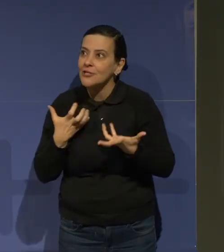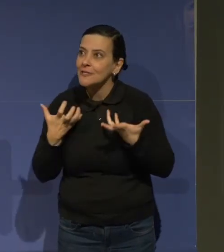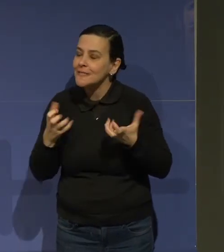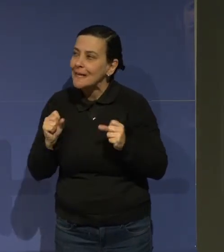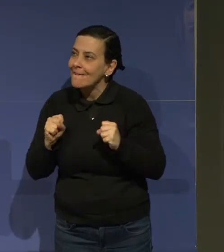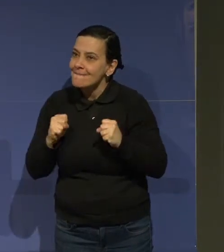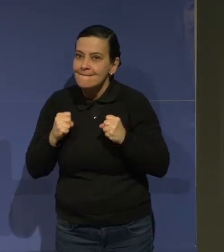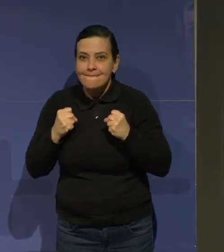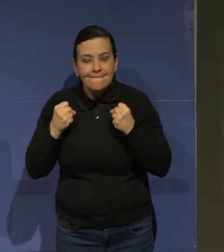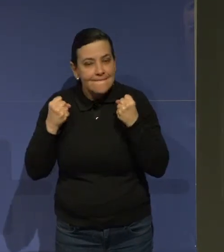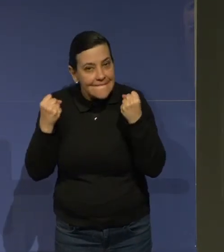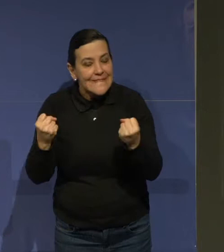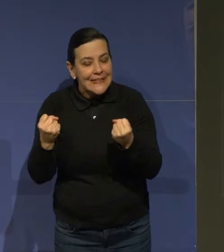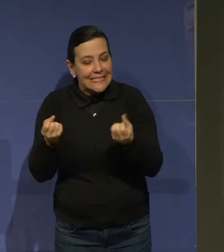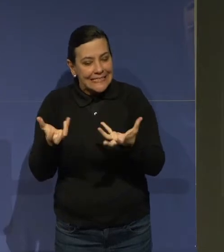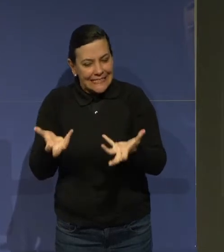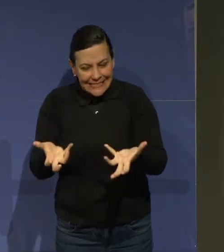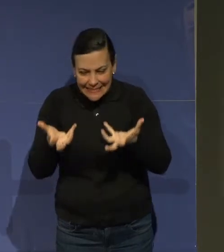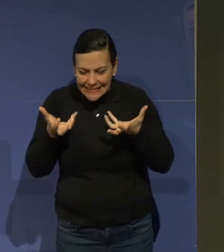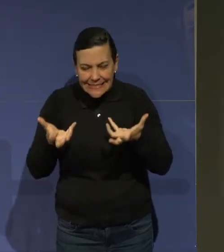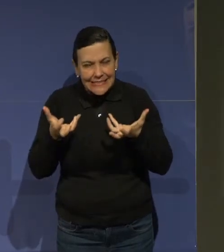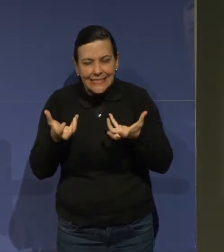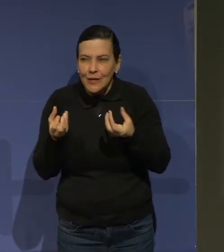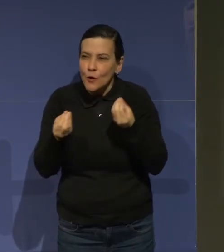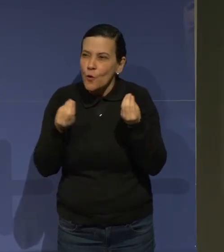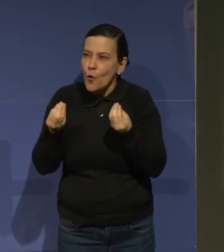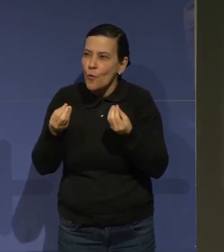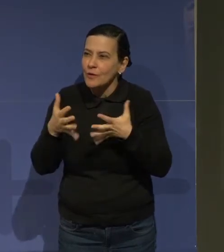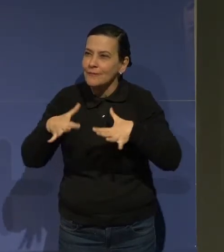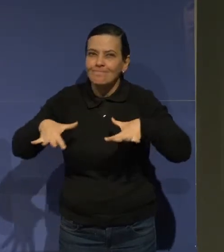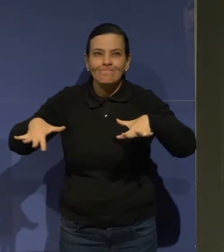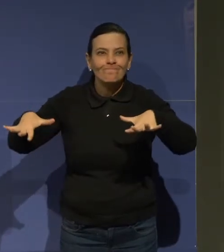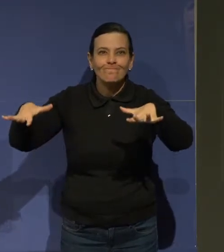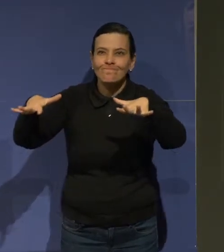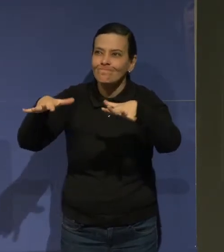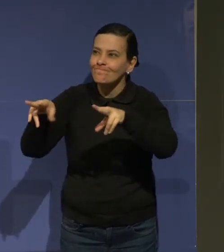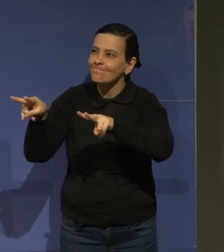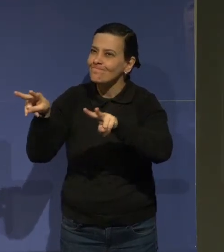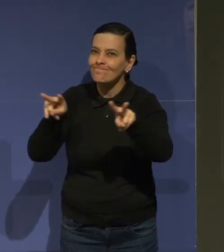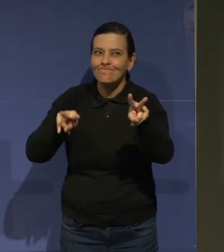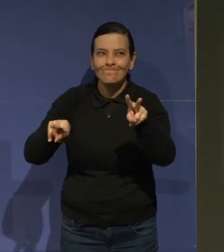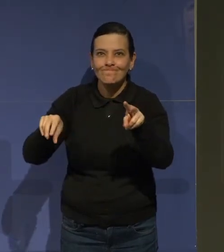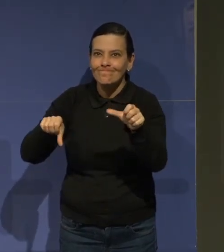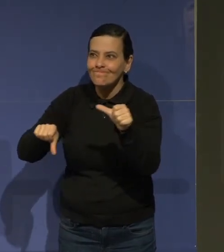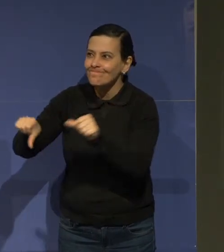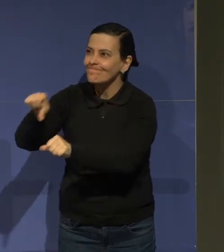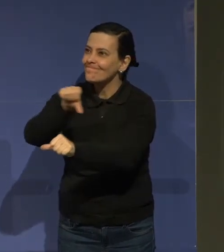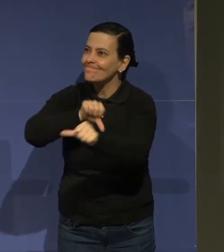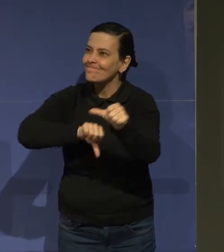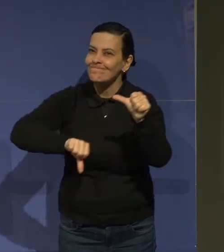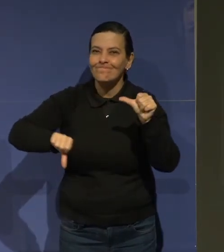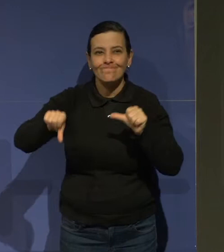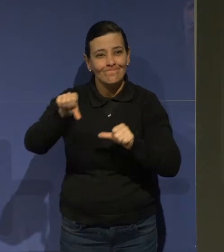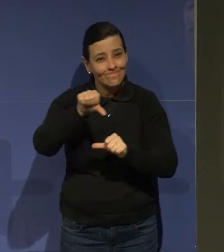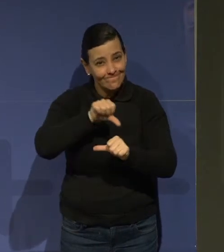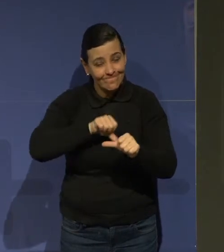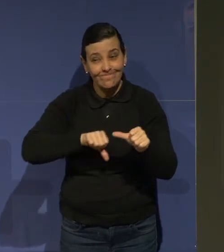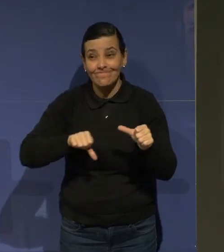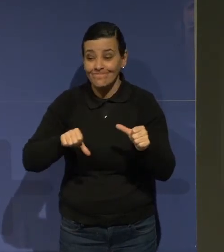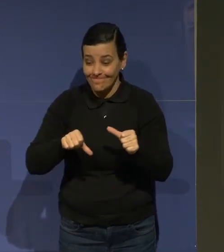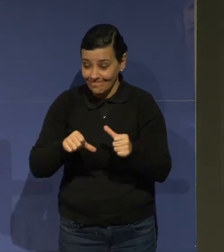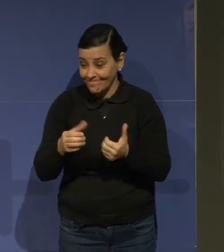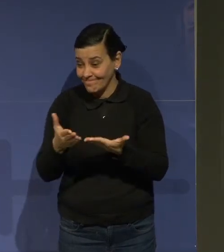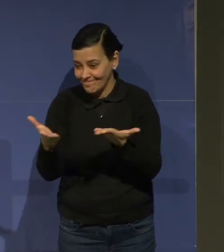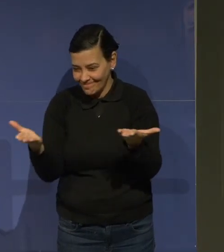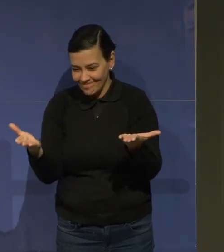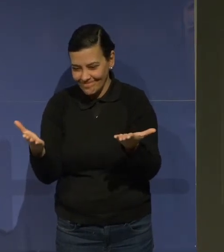maneira de ver o mundo, que vão fazer um desses quadrinhos acontecerem ou